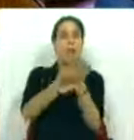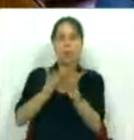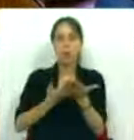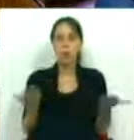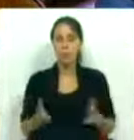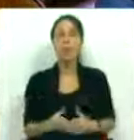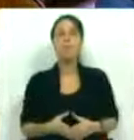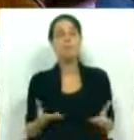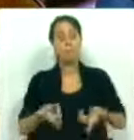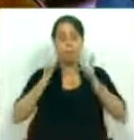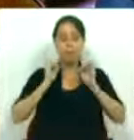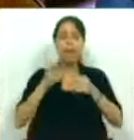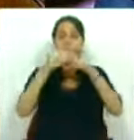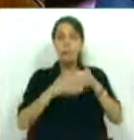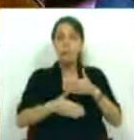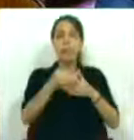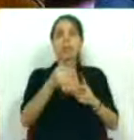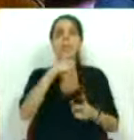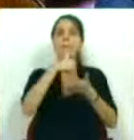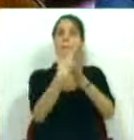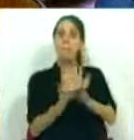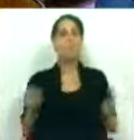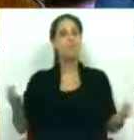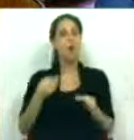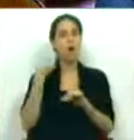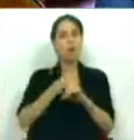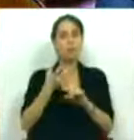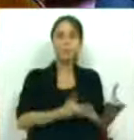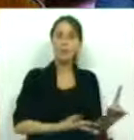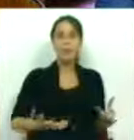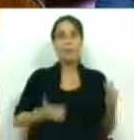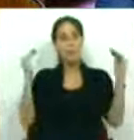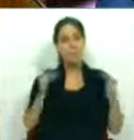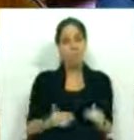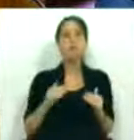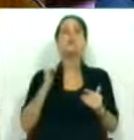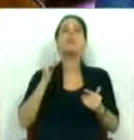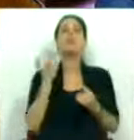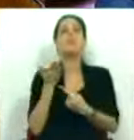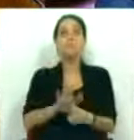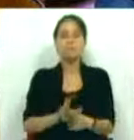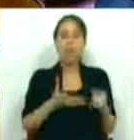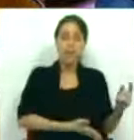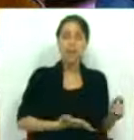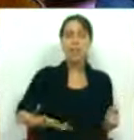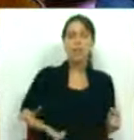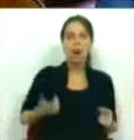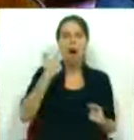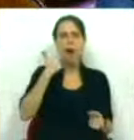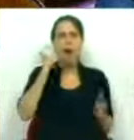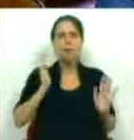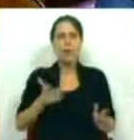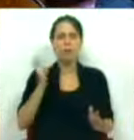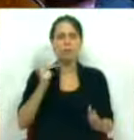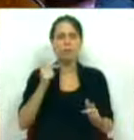economia. A implementação de medidas que permitam combater o desemprego, nomeadamente dos desempregados de